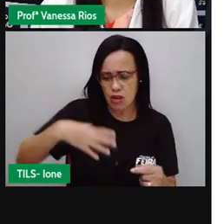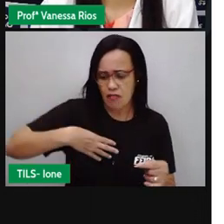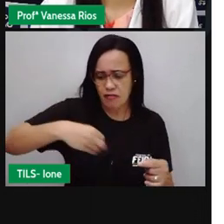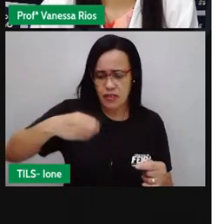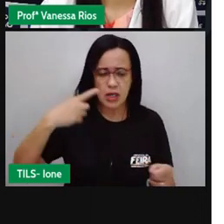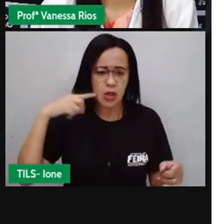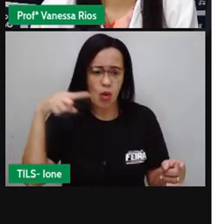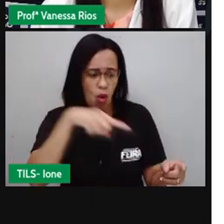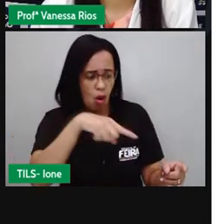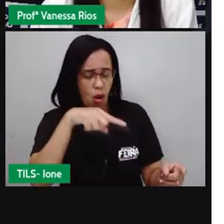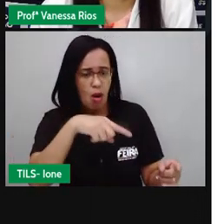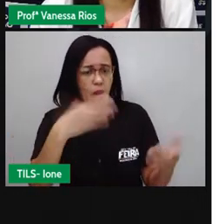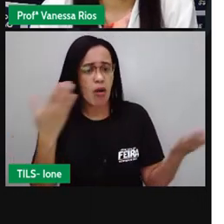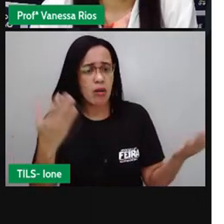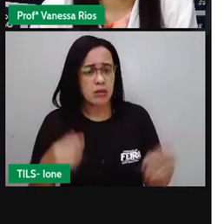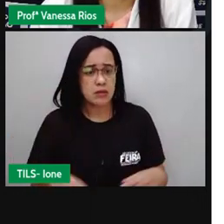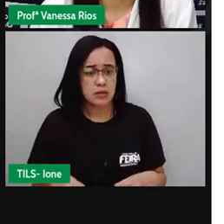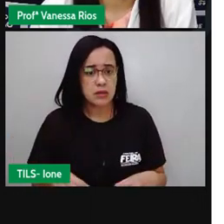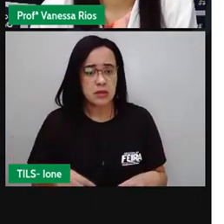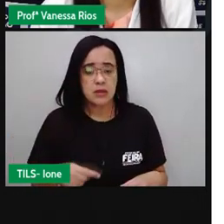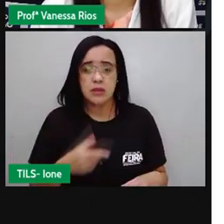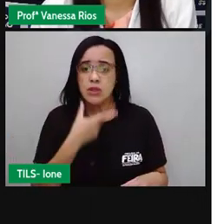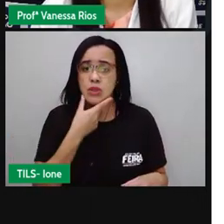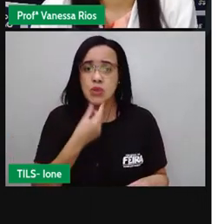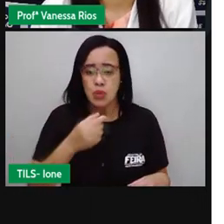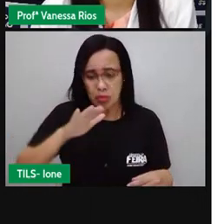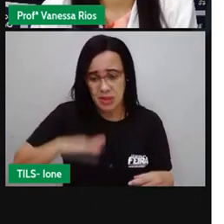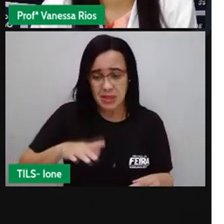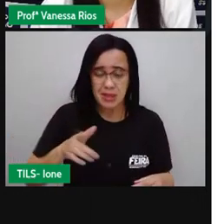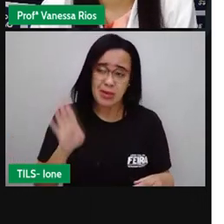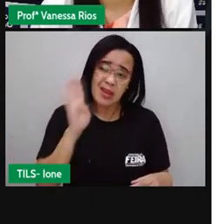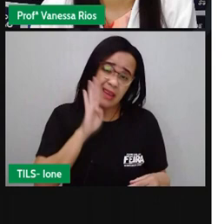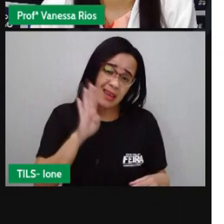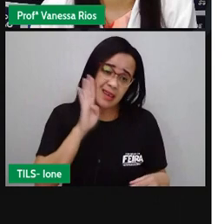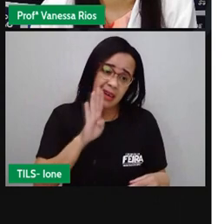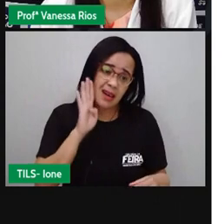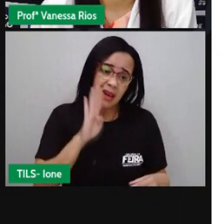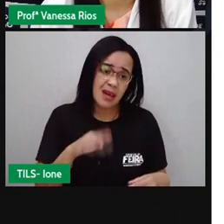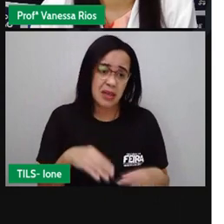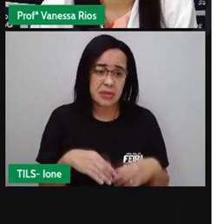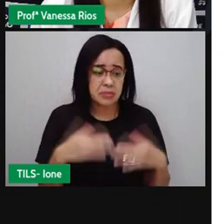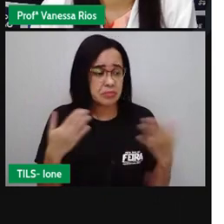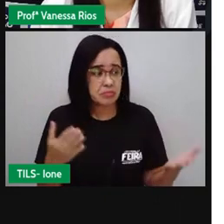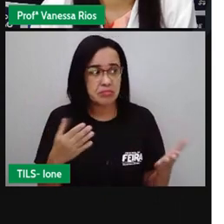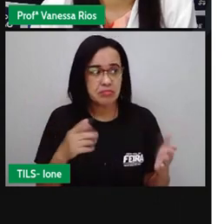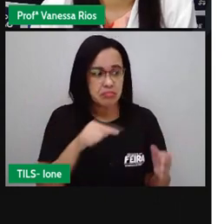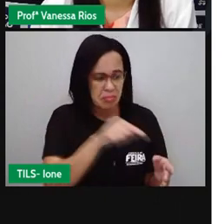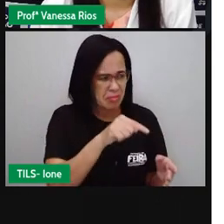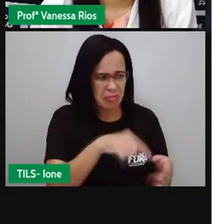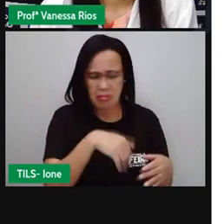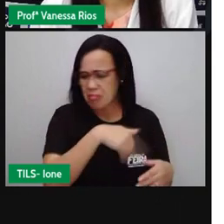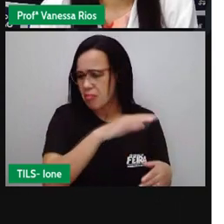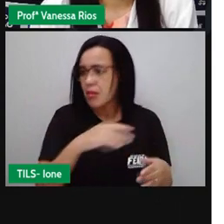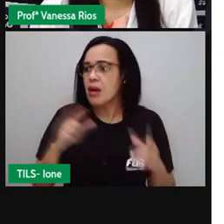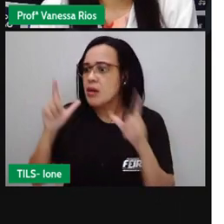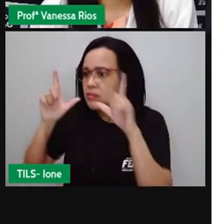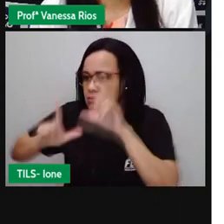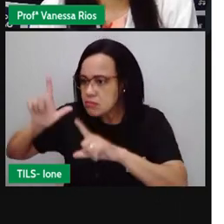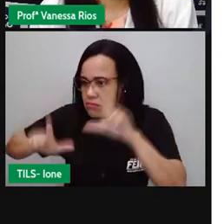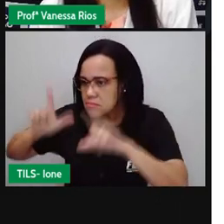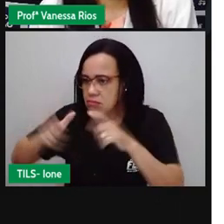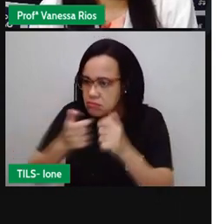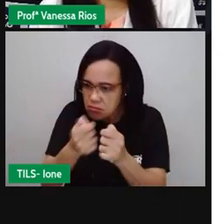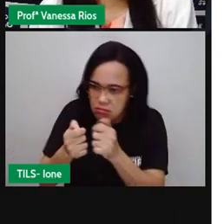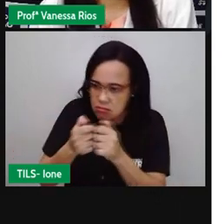olha! O garoto disse, legal, mas não desviou os olhos da tela. O pai